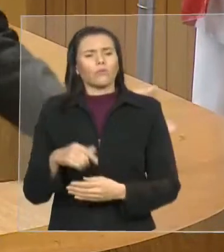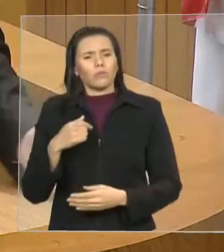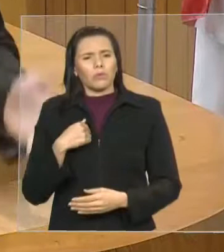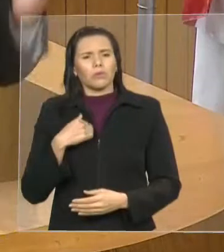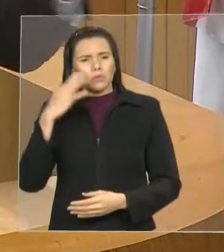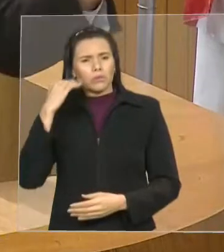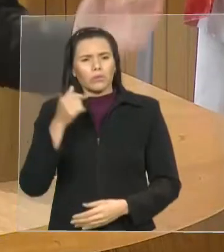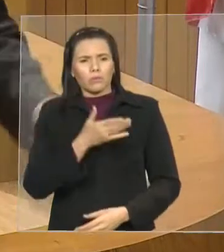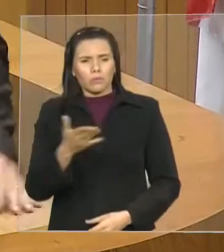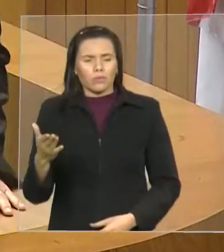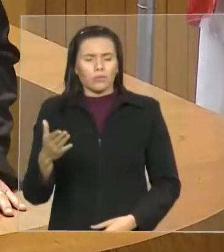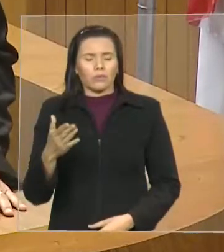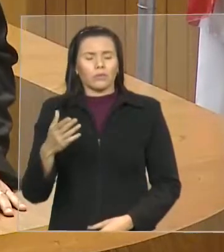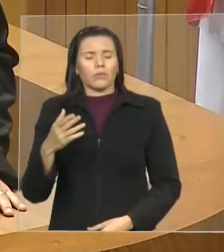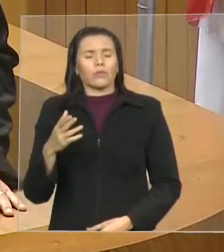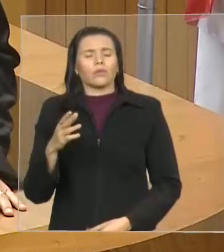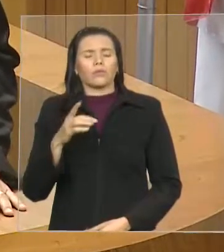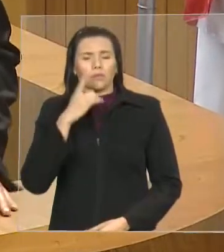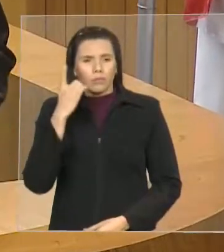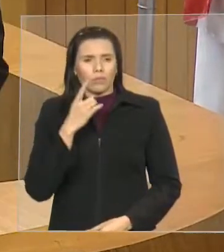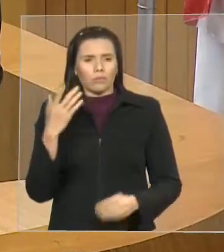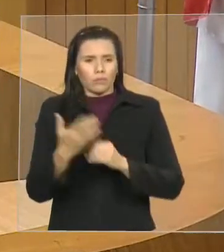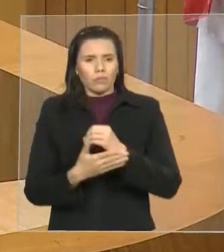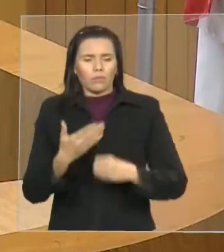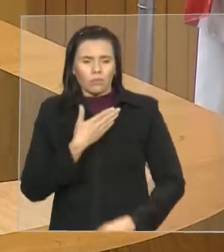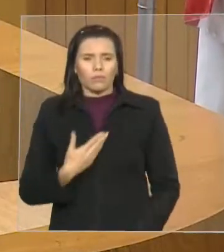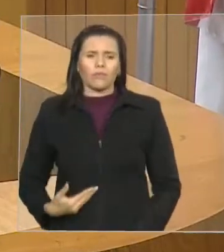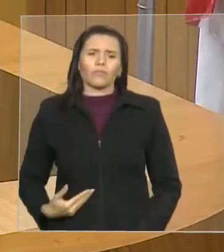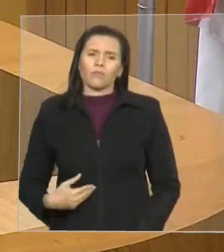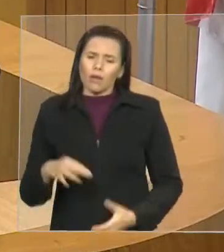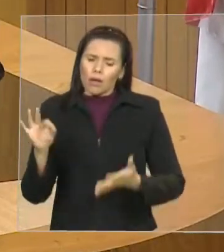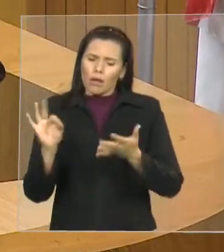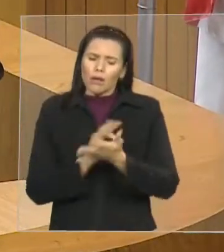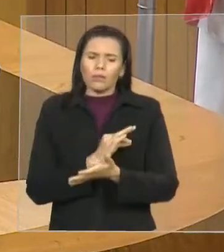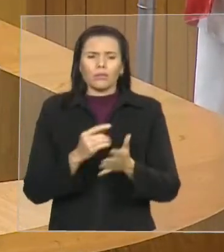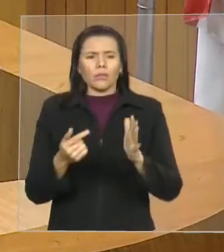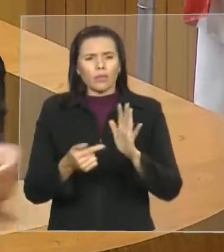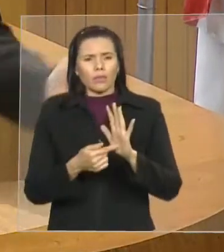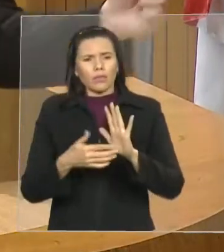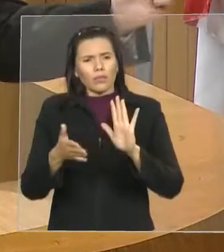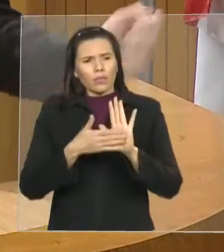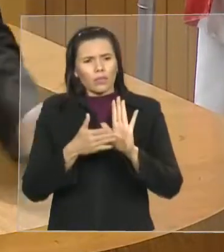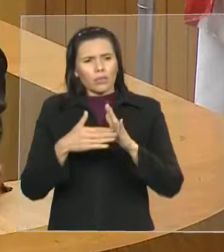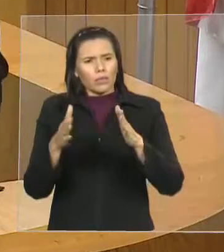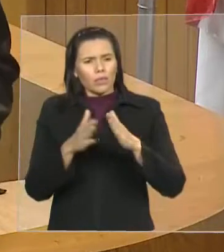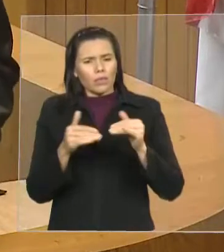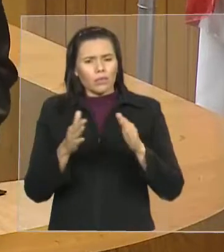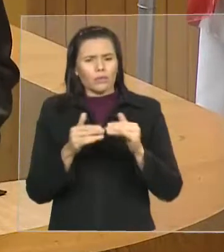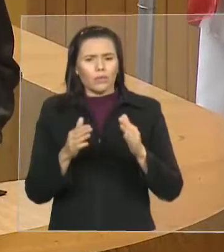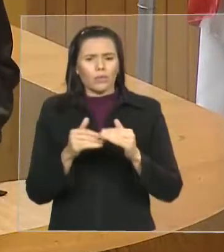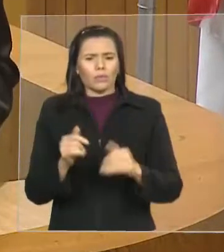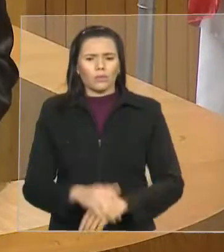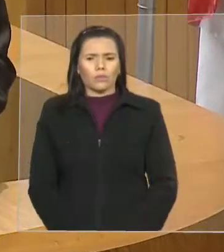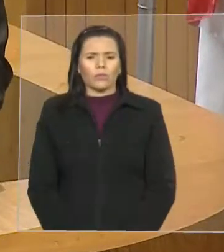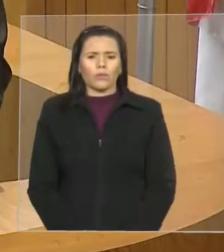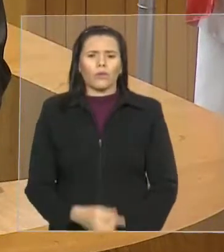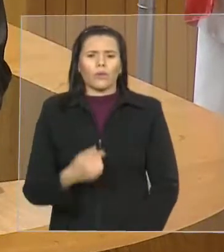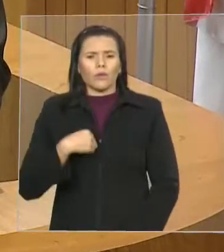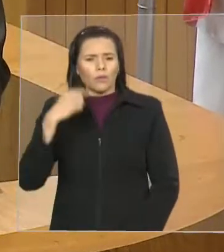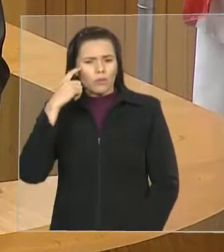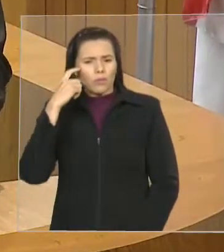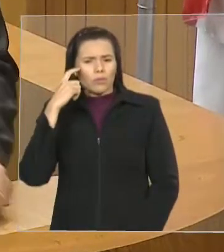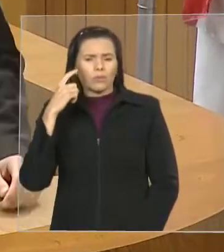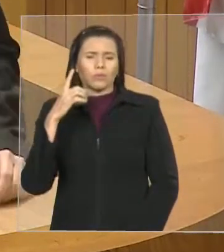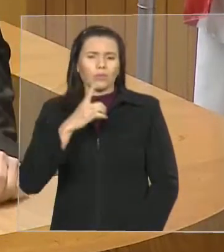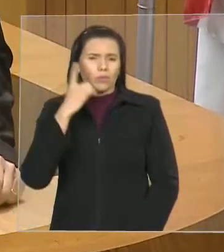Afinal de contas, e aí quero acreditar que os tempos possam ser outros com a chegada desse novo deputado com sangue novo aqui